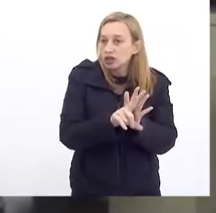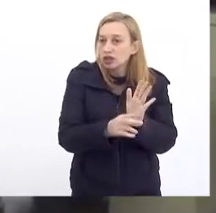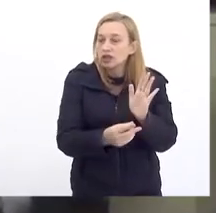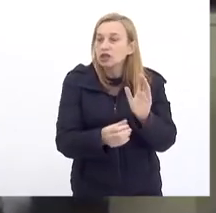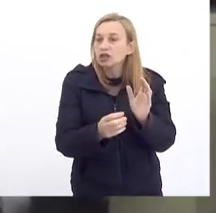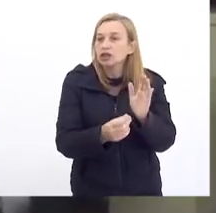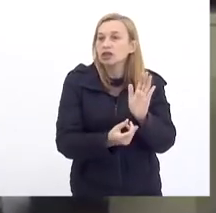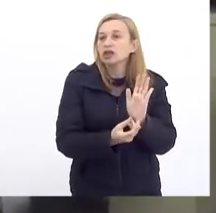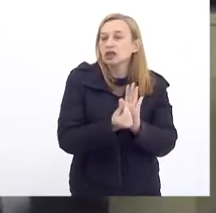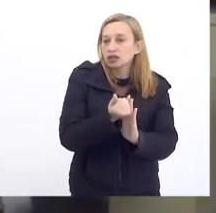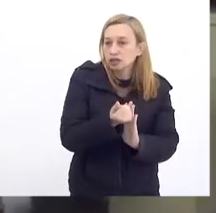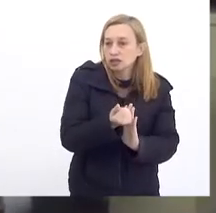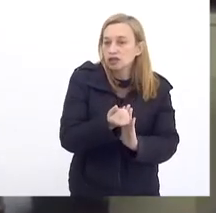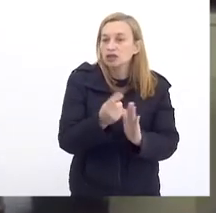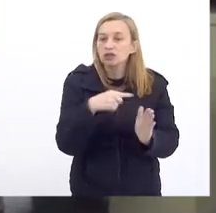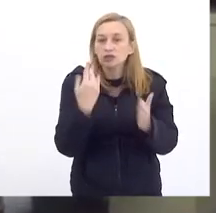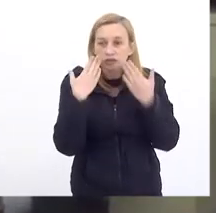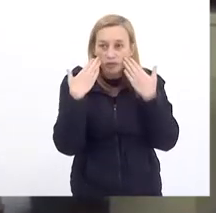Será